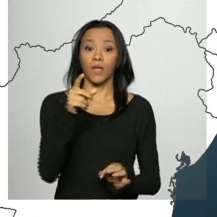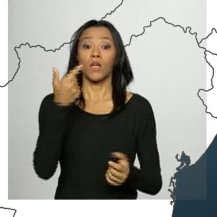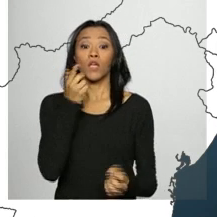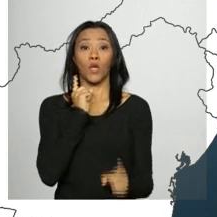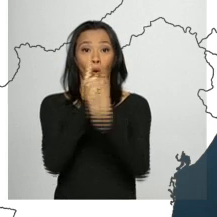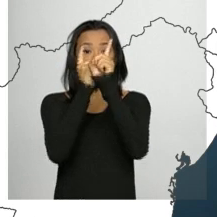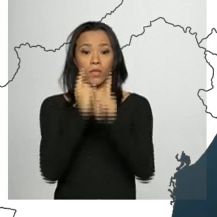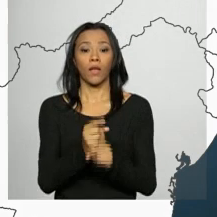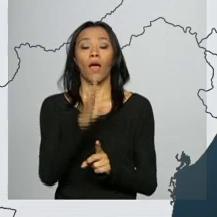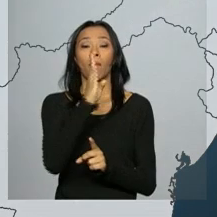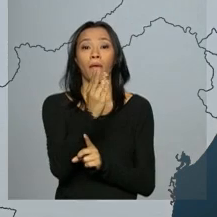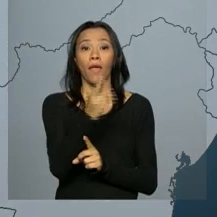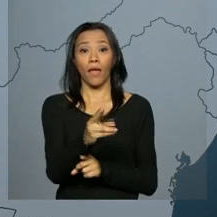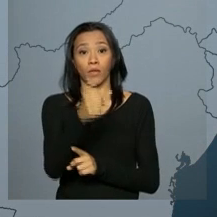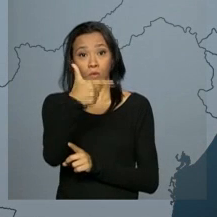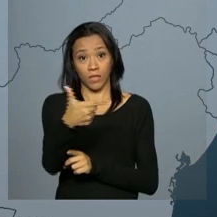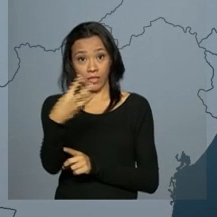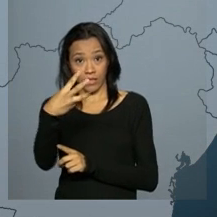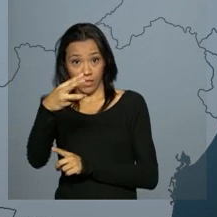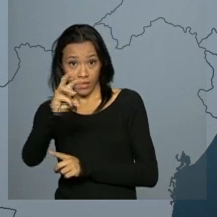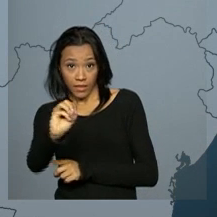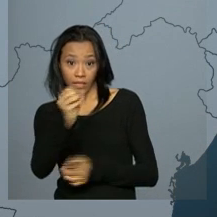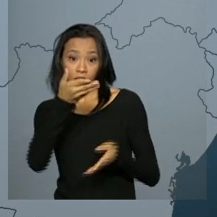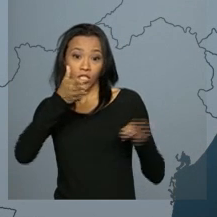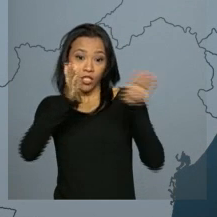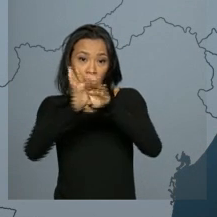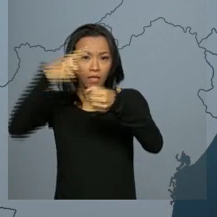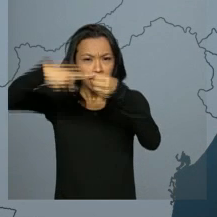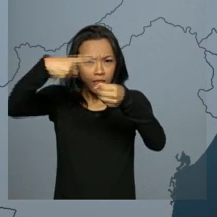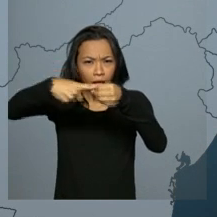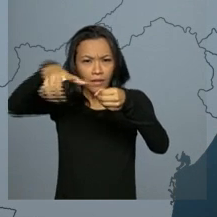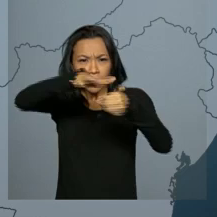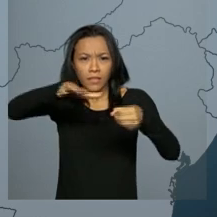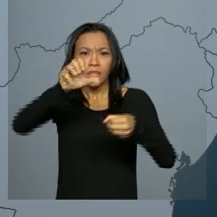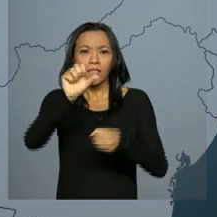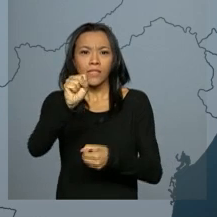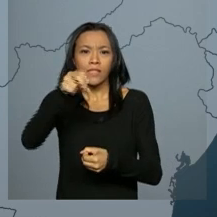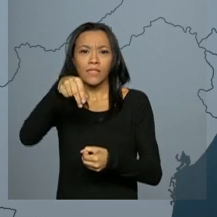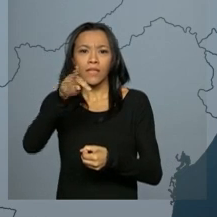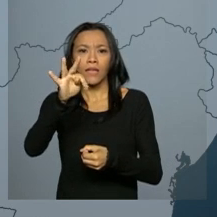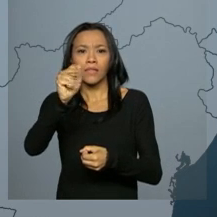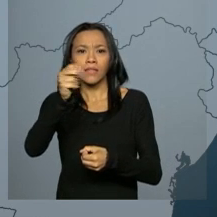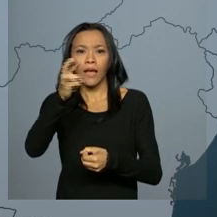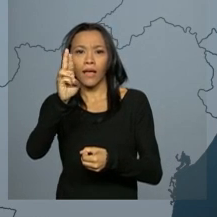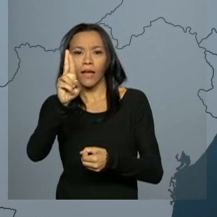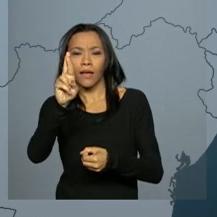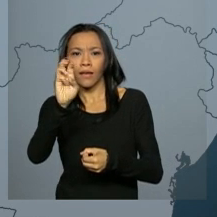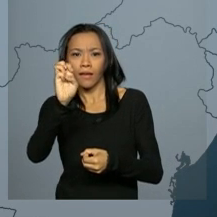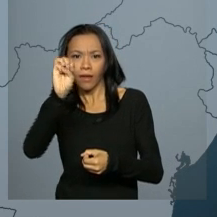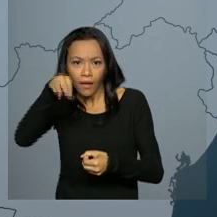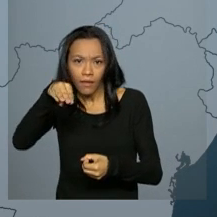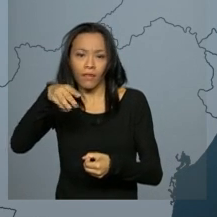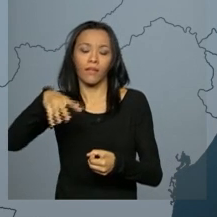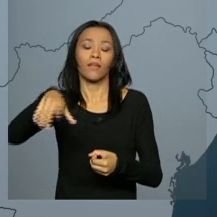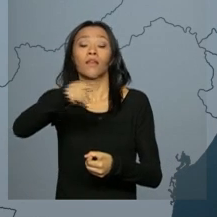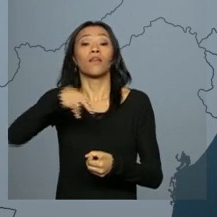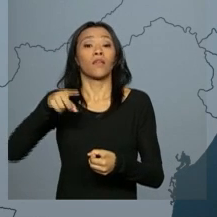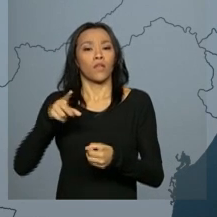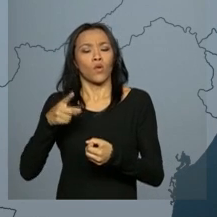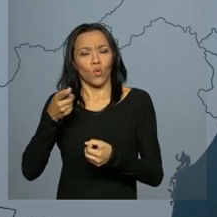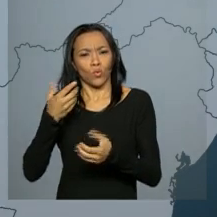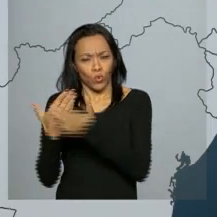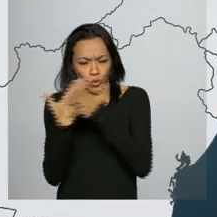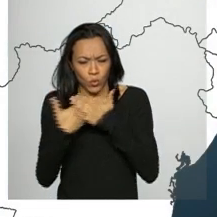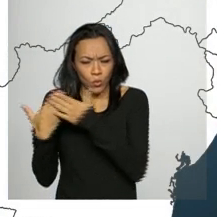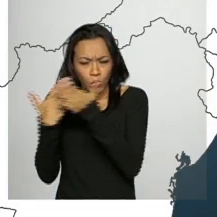-230 e a chegada a Santarém, no Pará. O edital de chamamento para os estudos técnicos e de viabilidade já